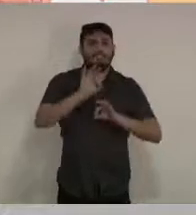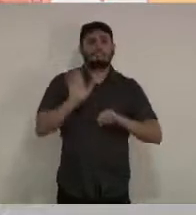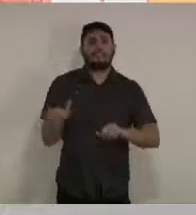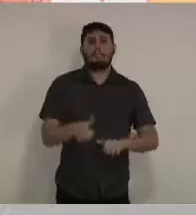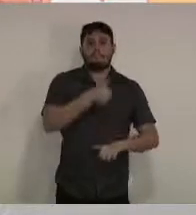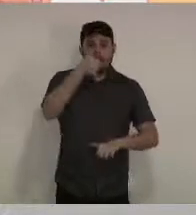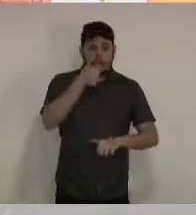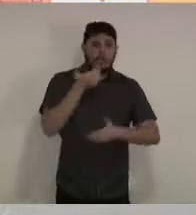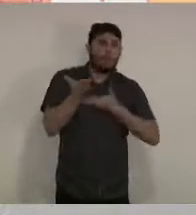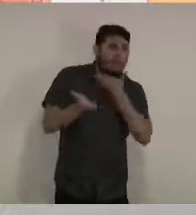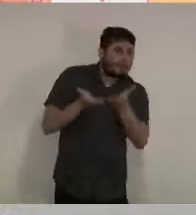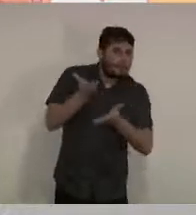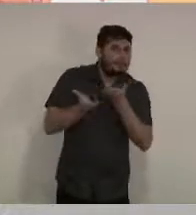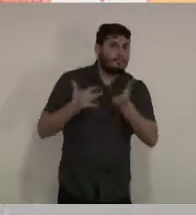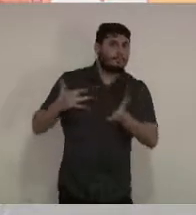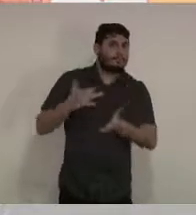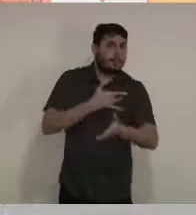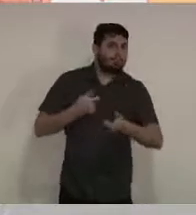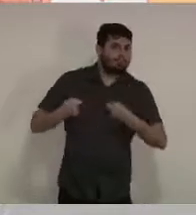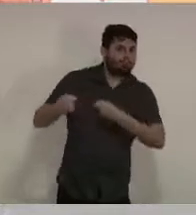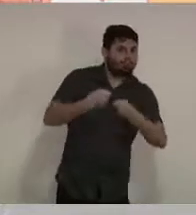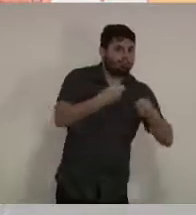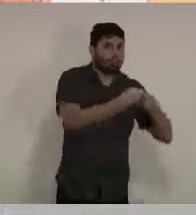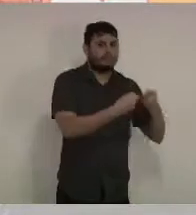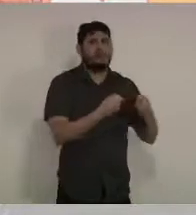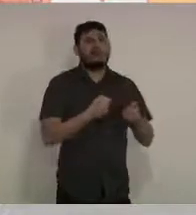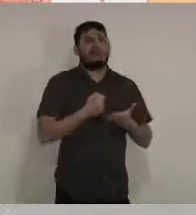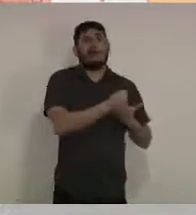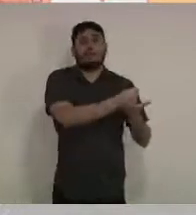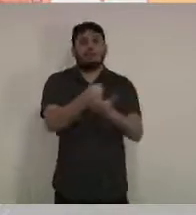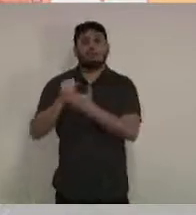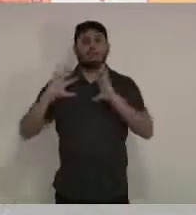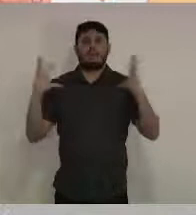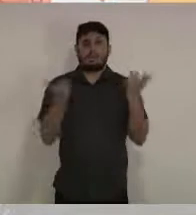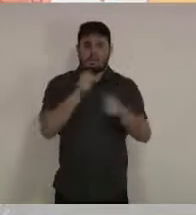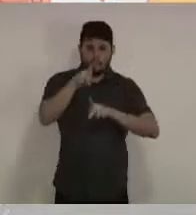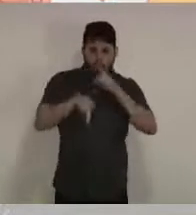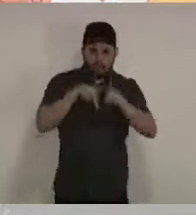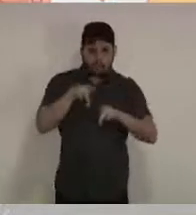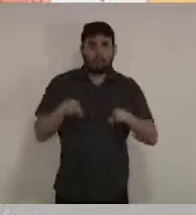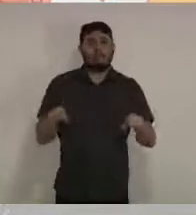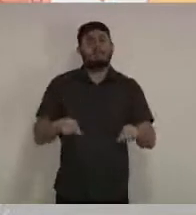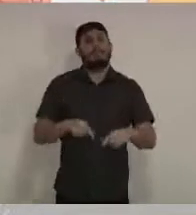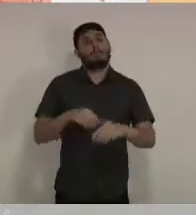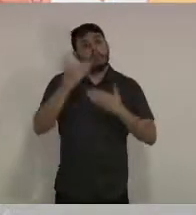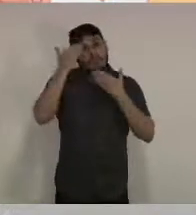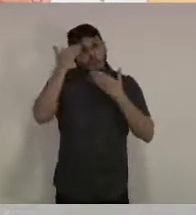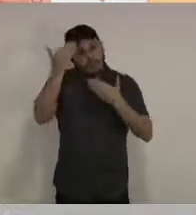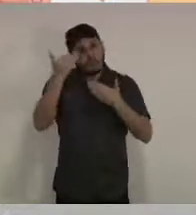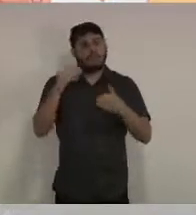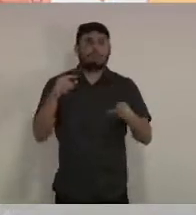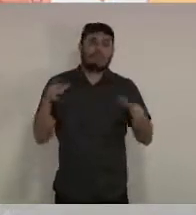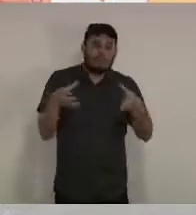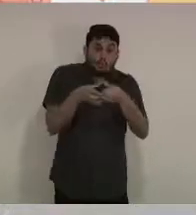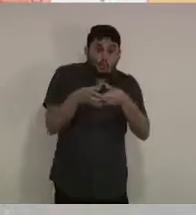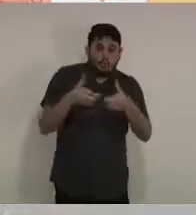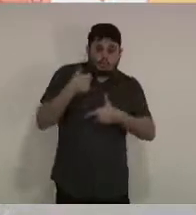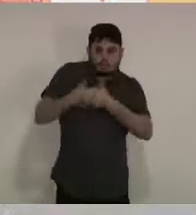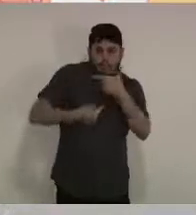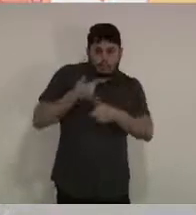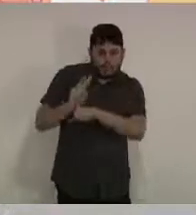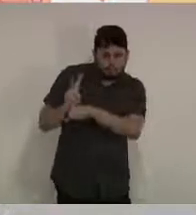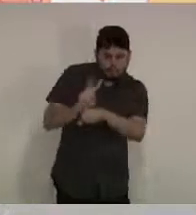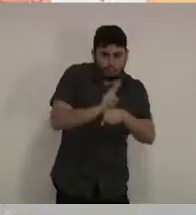leitos, para garantir que a população possa ser assistida. E é graças a esse monitoramento que nós temos conseguido ampliar a nossa